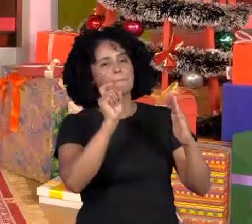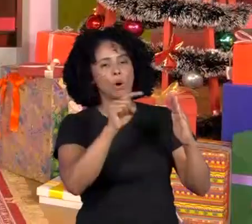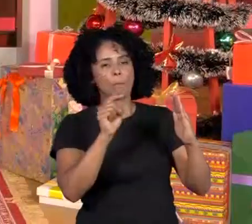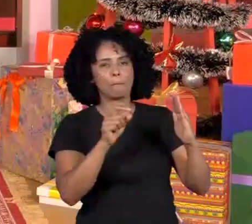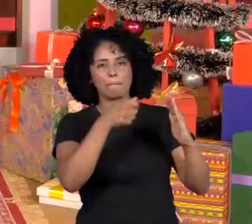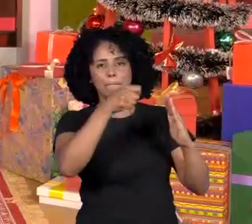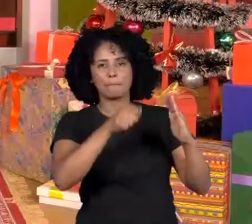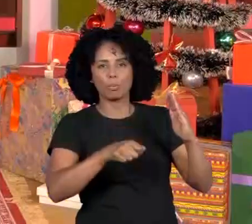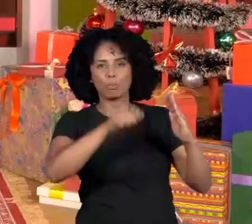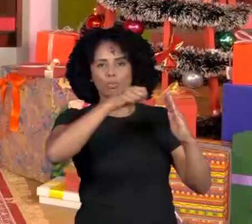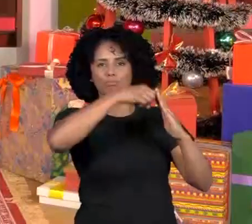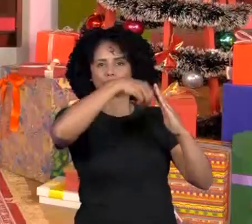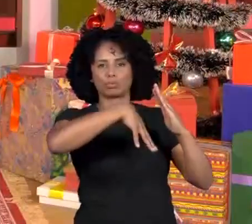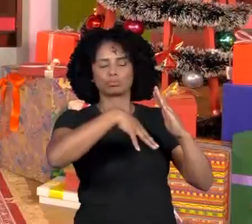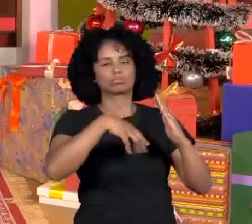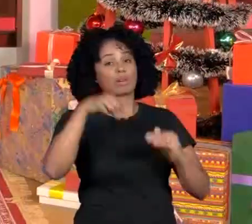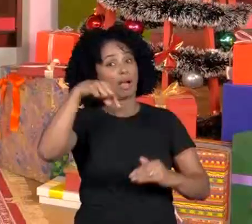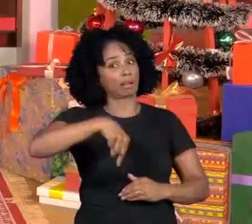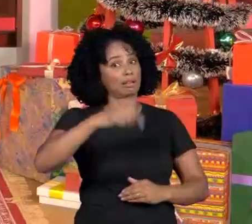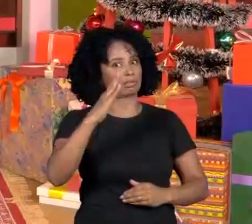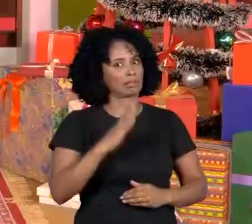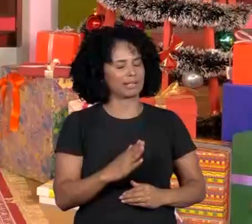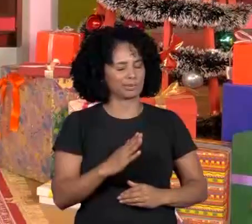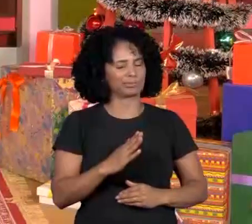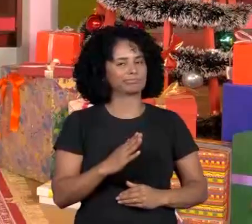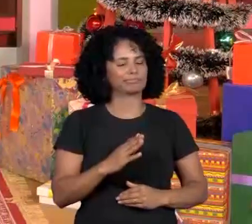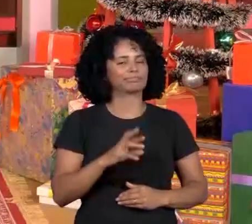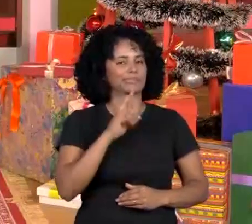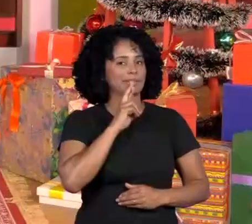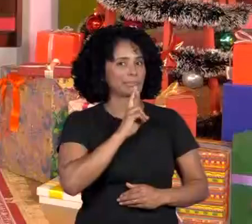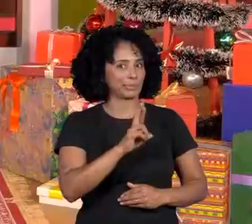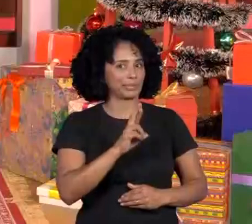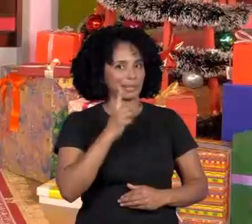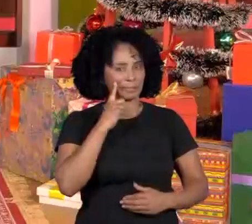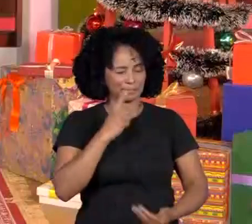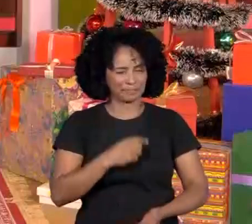Brasil. Então, a Kika responde, de onde vem a energia elétrica?